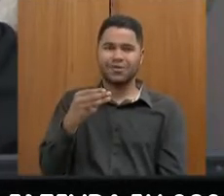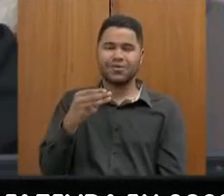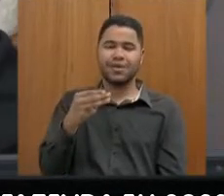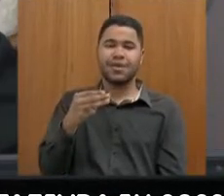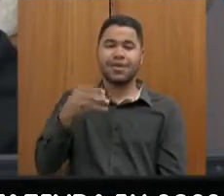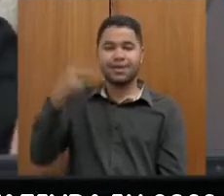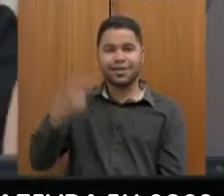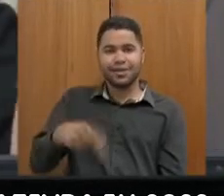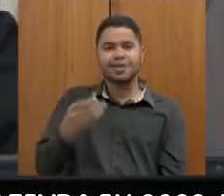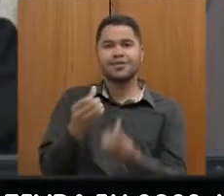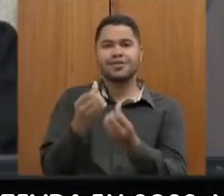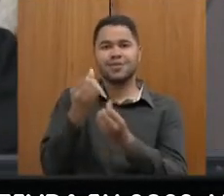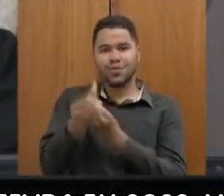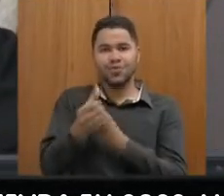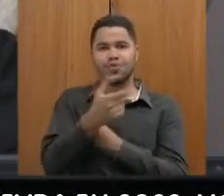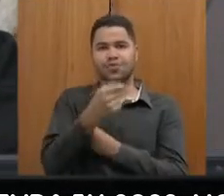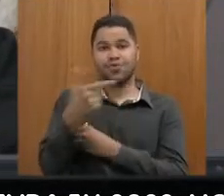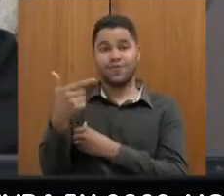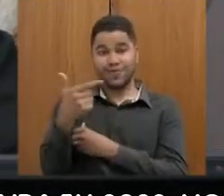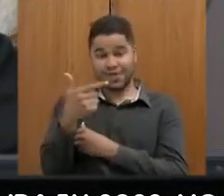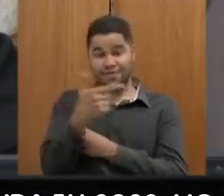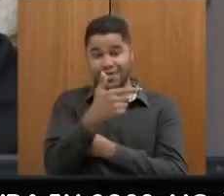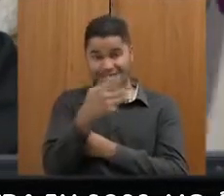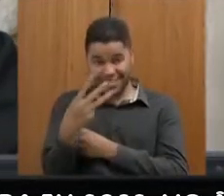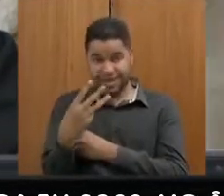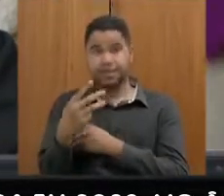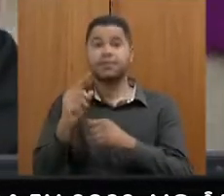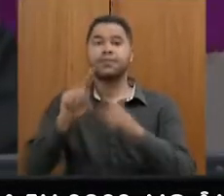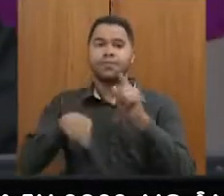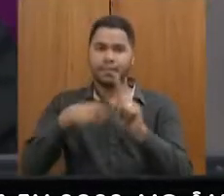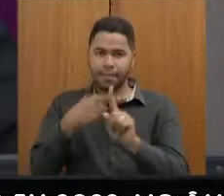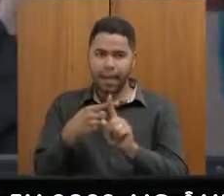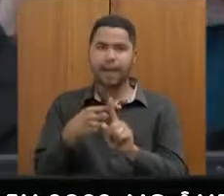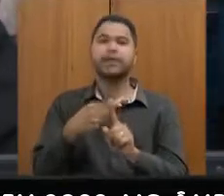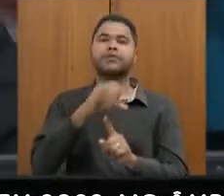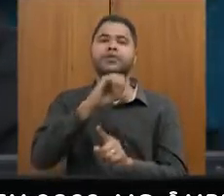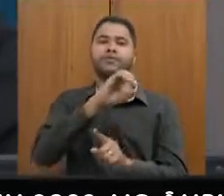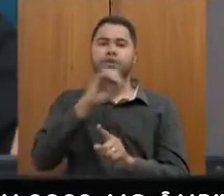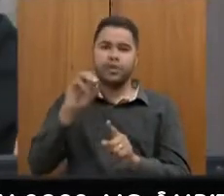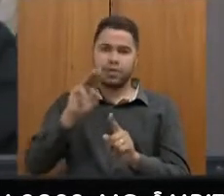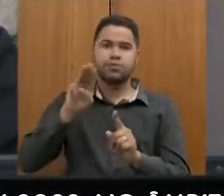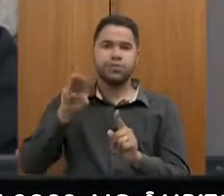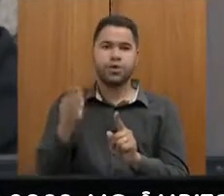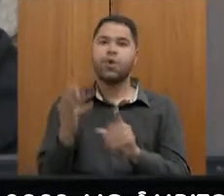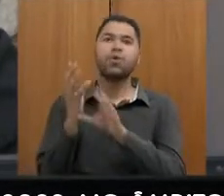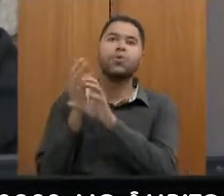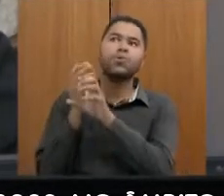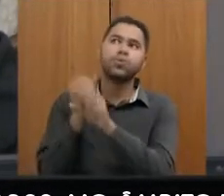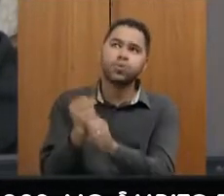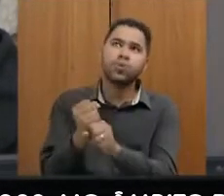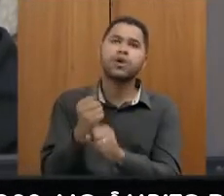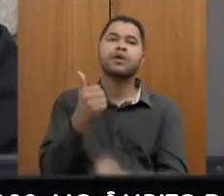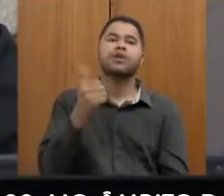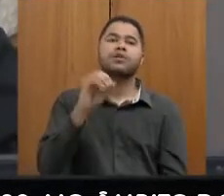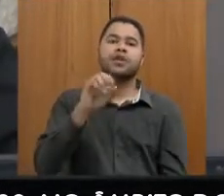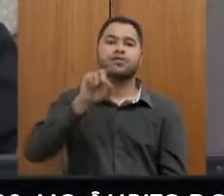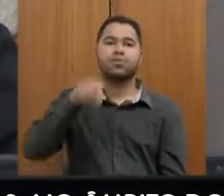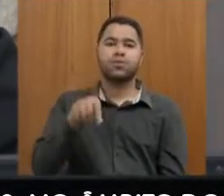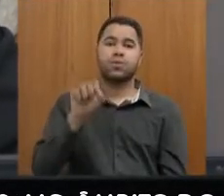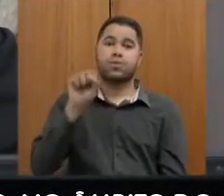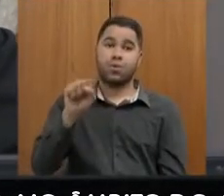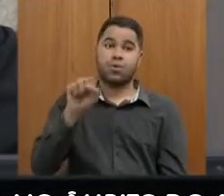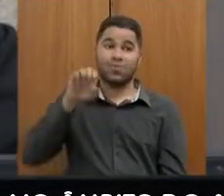semestre de 2023, mais 3 bilhões e 900 milhões. O ano que vem, o total soma 10,8